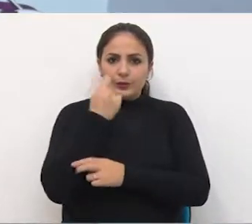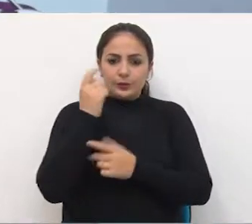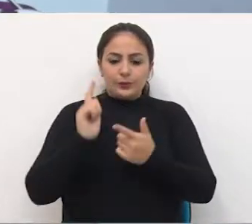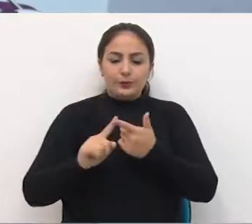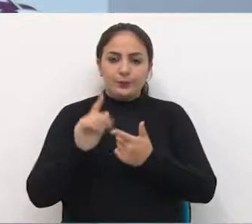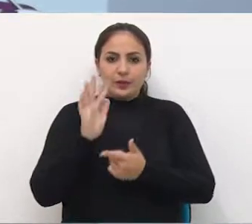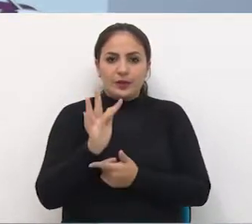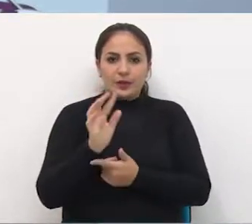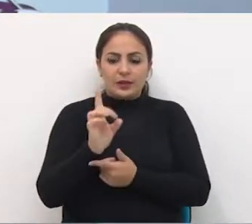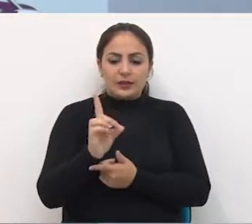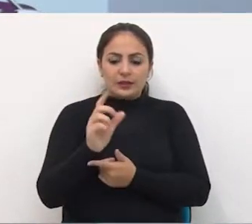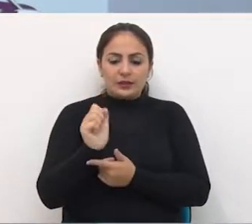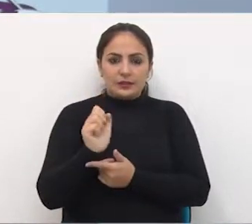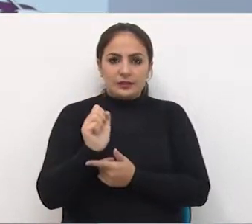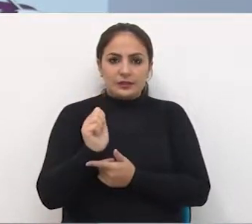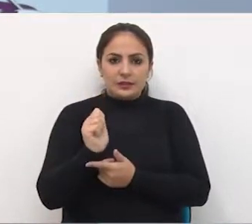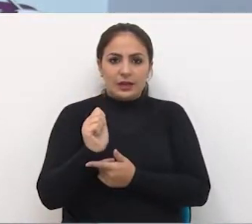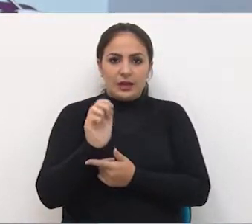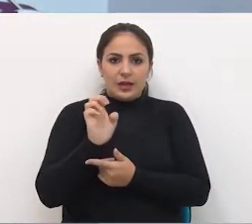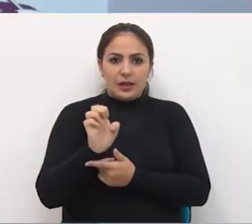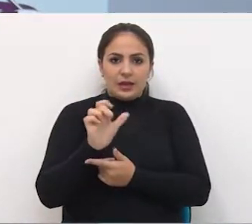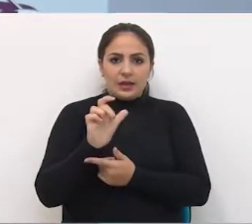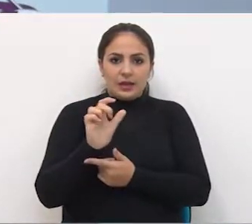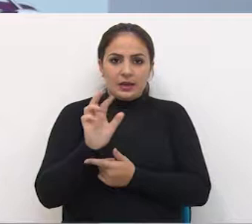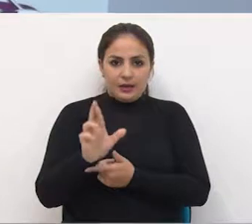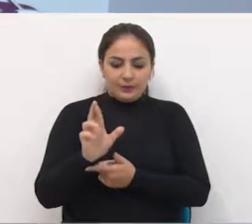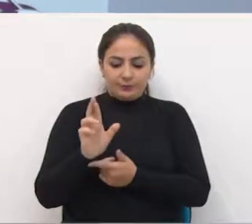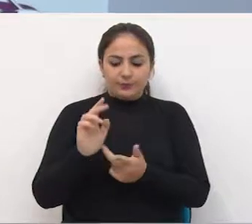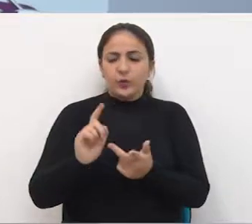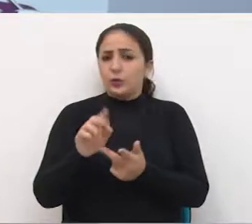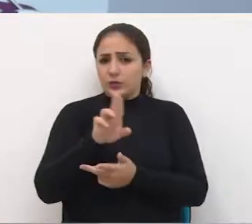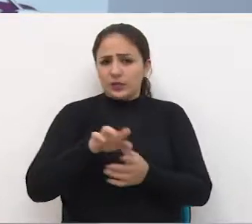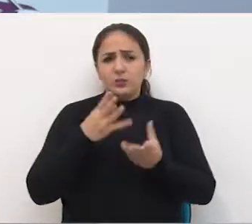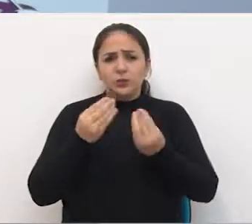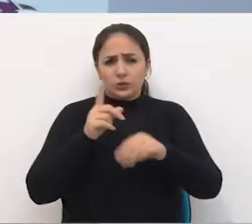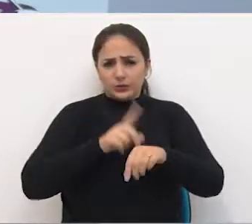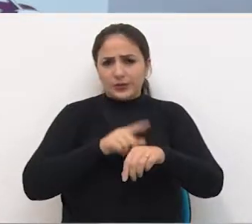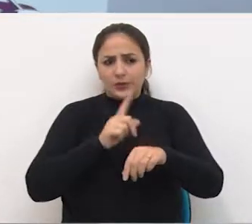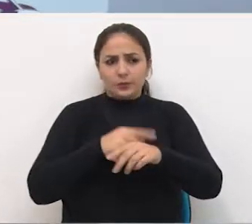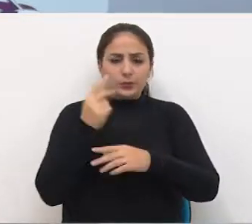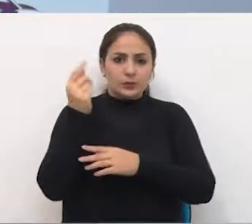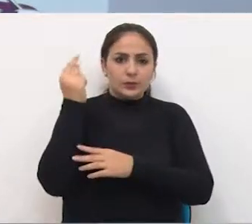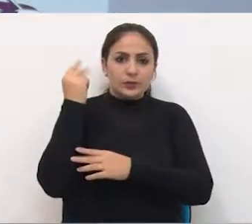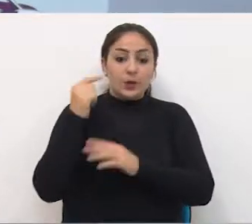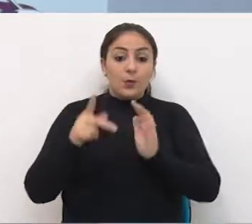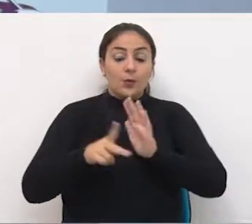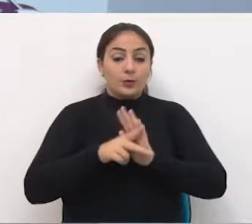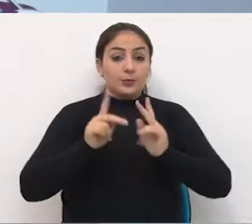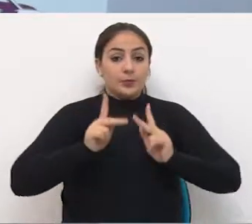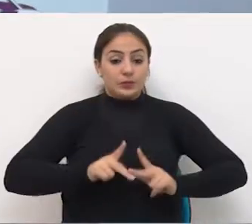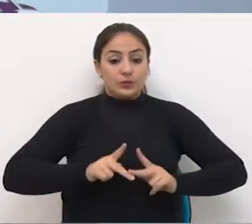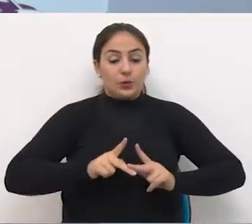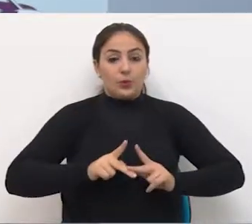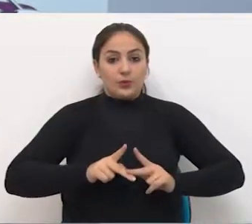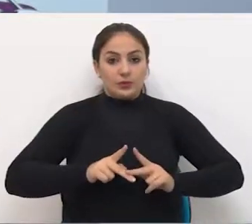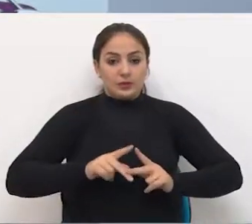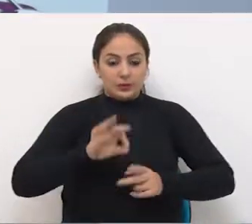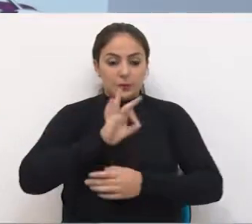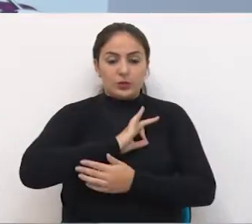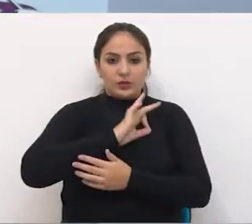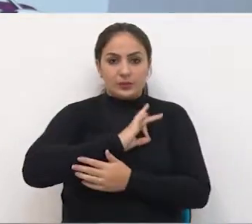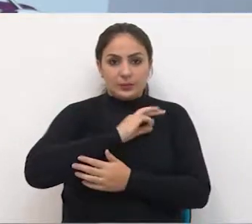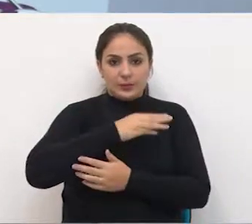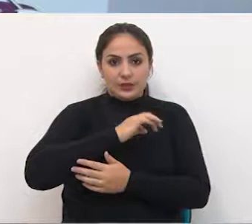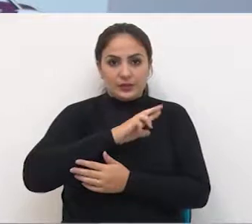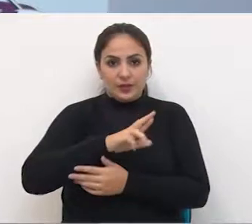DAIR, e que foram ocupadas há muito tempo atrás por soldados da Brigada Militar, que lá residiam, lá fizeram a